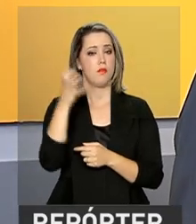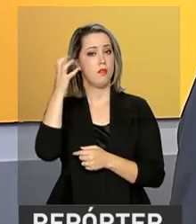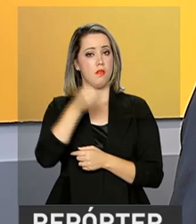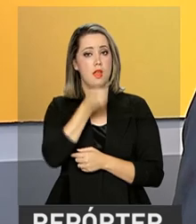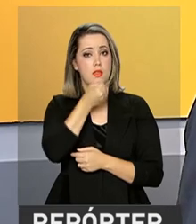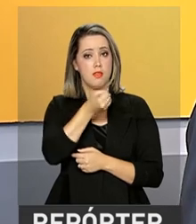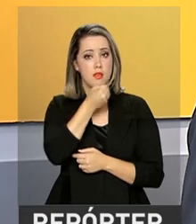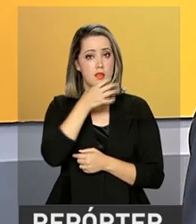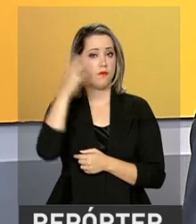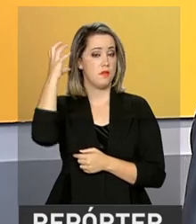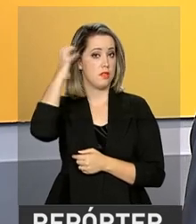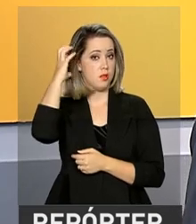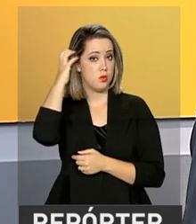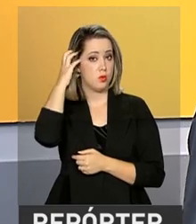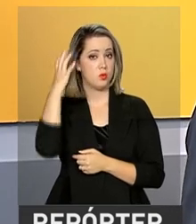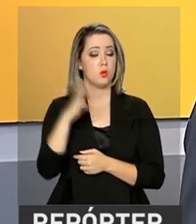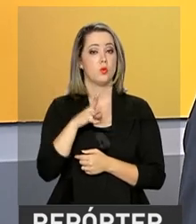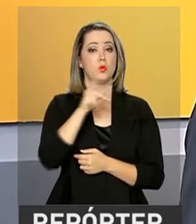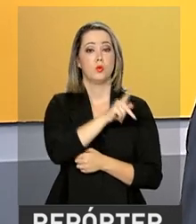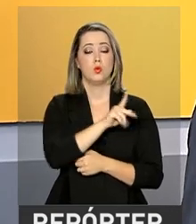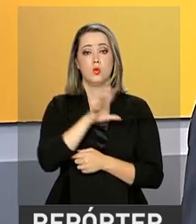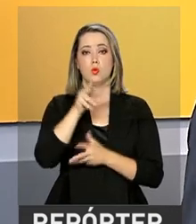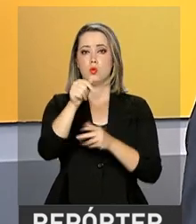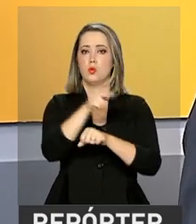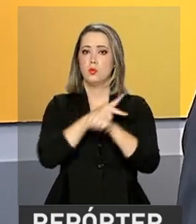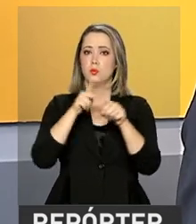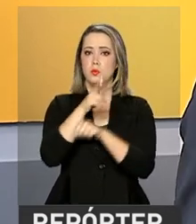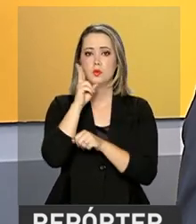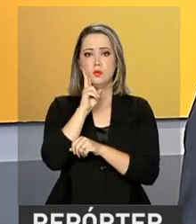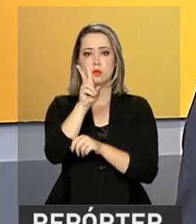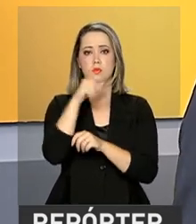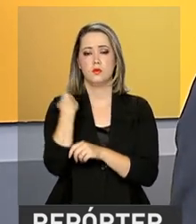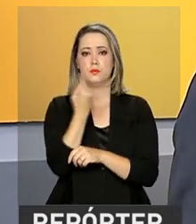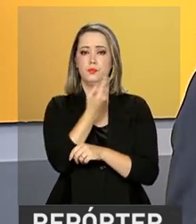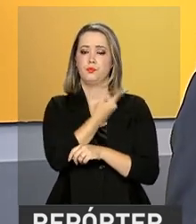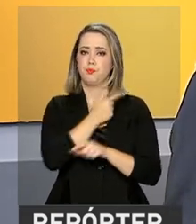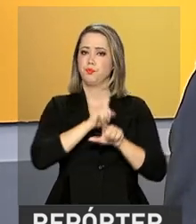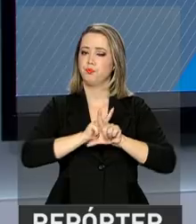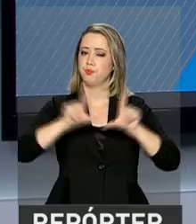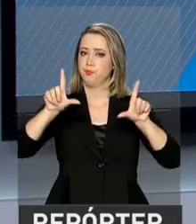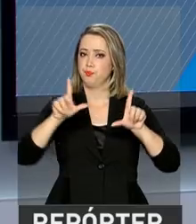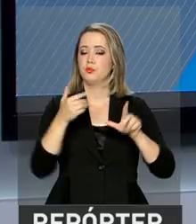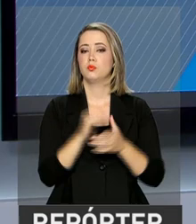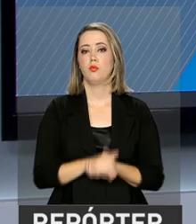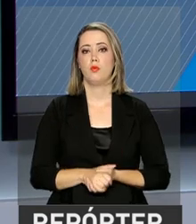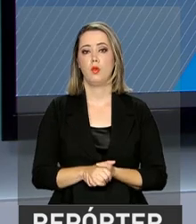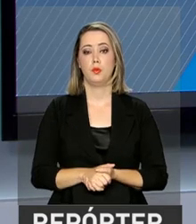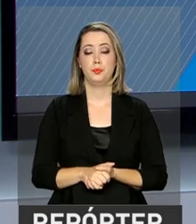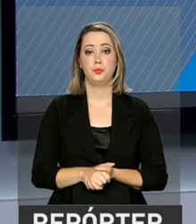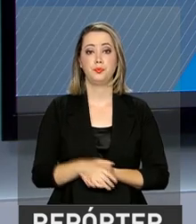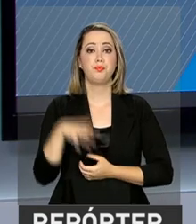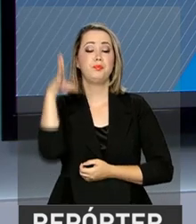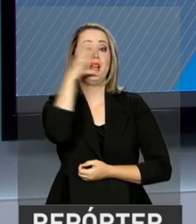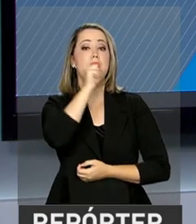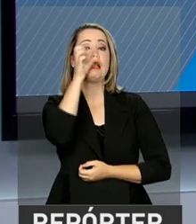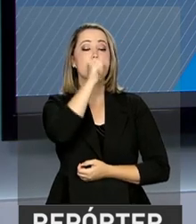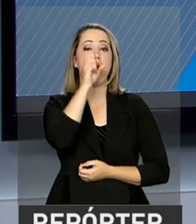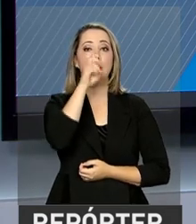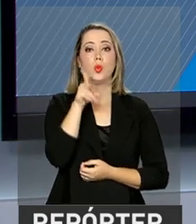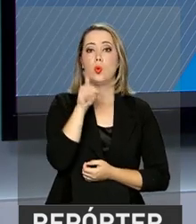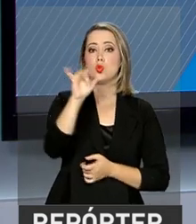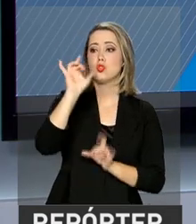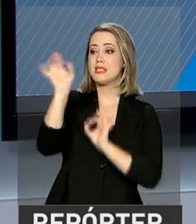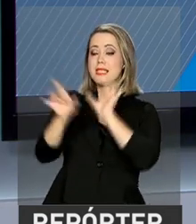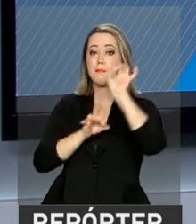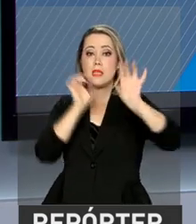Temer a emissoras de rádio de todo o país, você acompanha durante a nossa programação. E sábado foi o dia D de